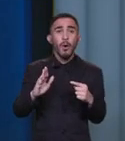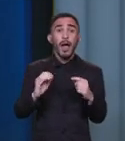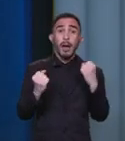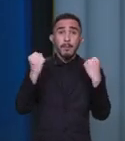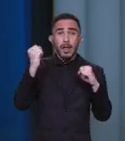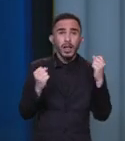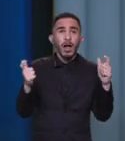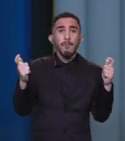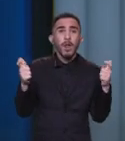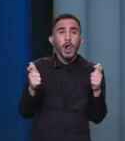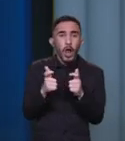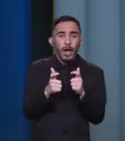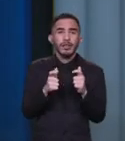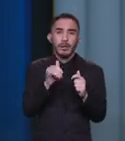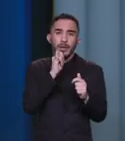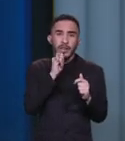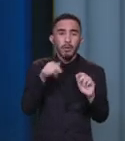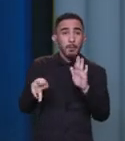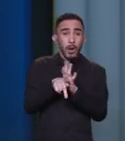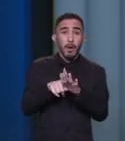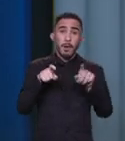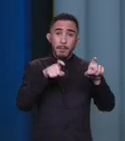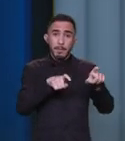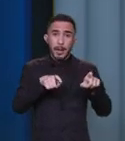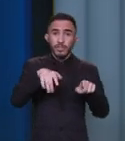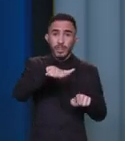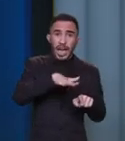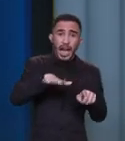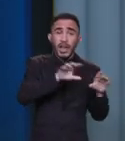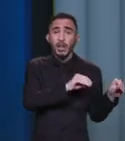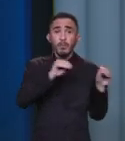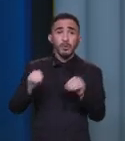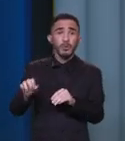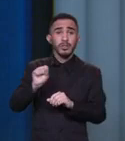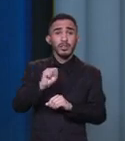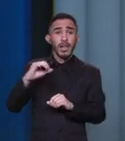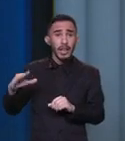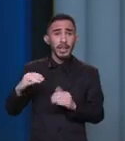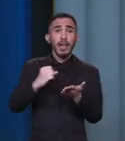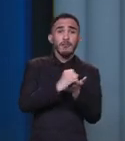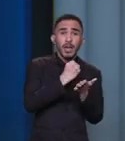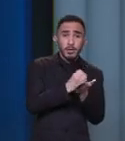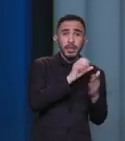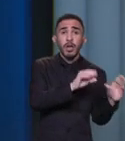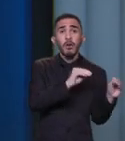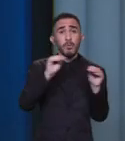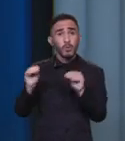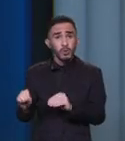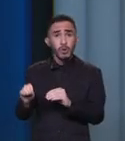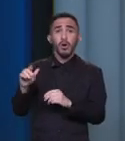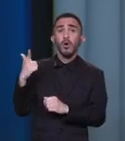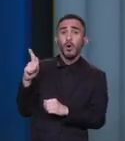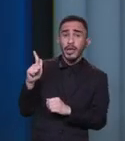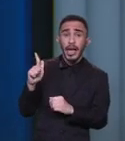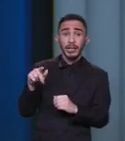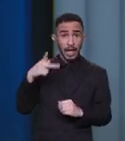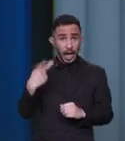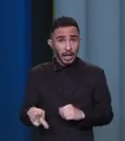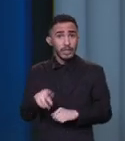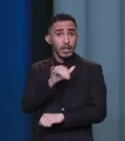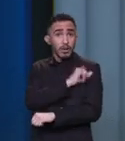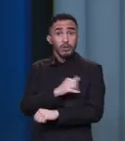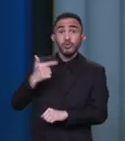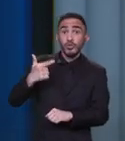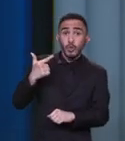pesqueira foi para Santa Catarina, a indústria farmacêutica foi para Goiás. Nós éramos o segundo Estado em